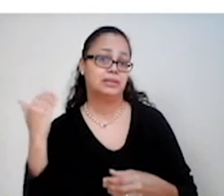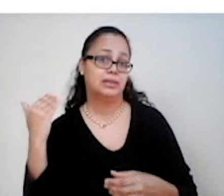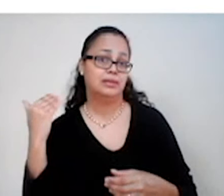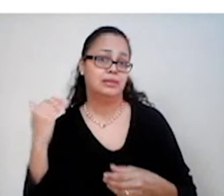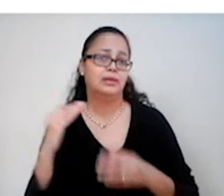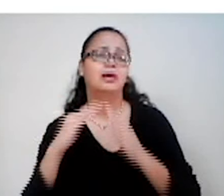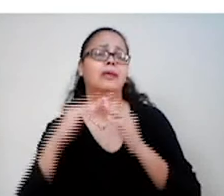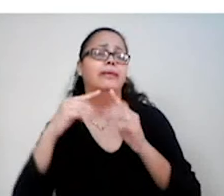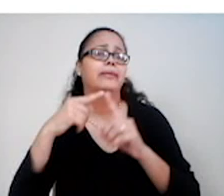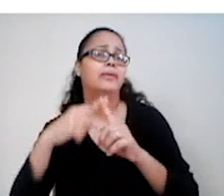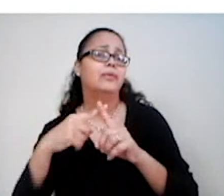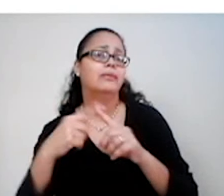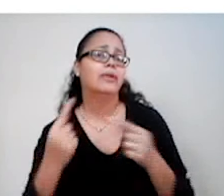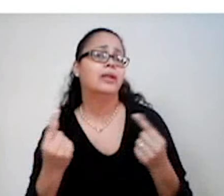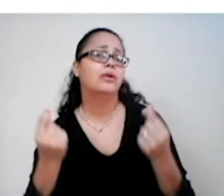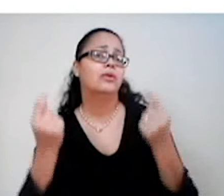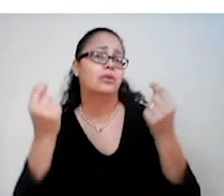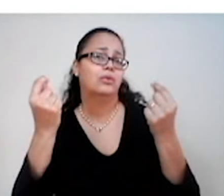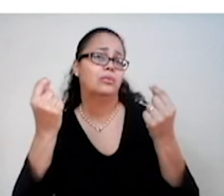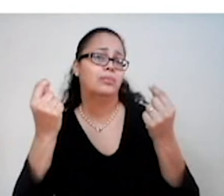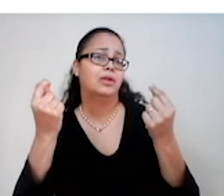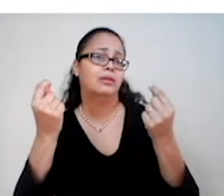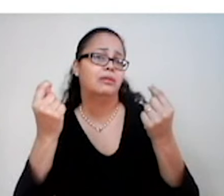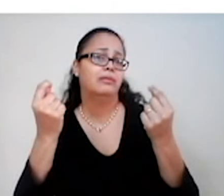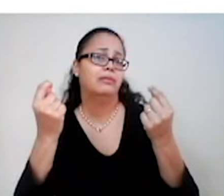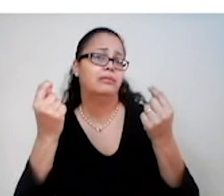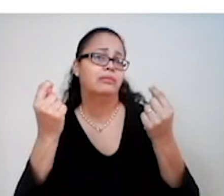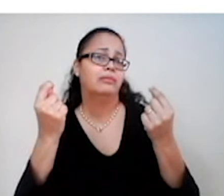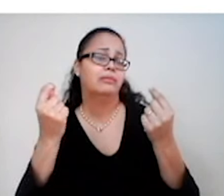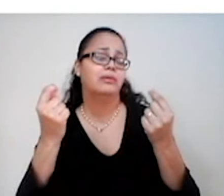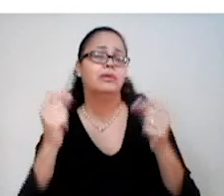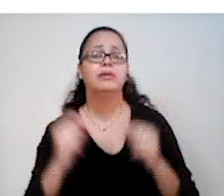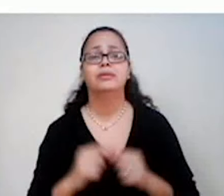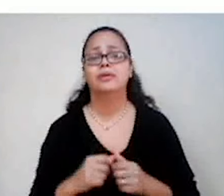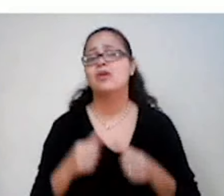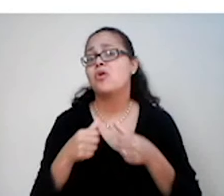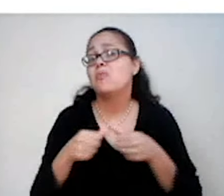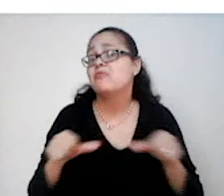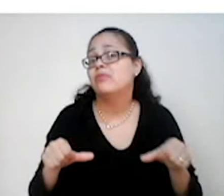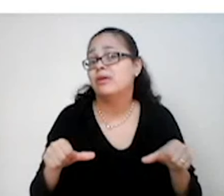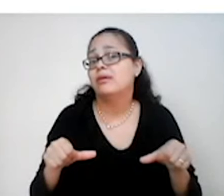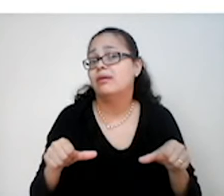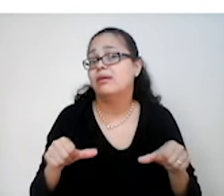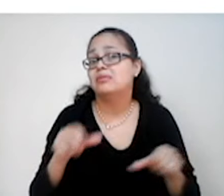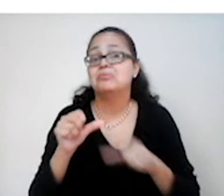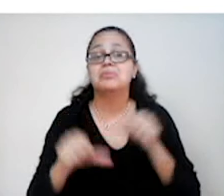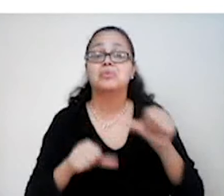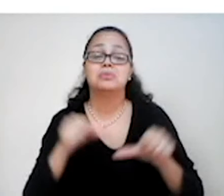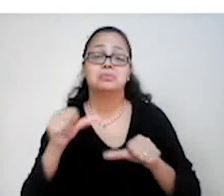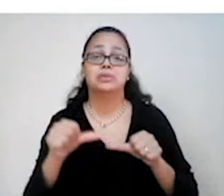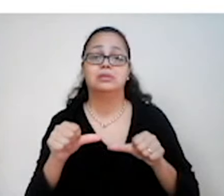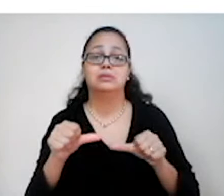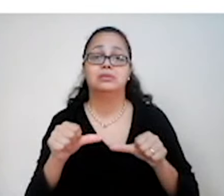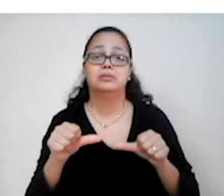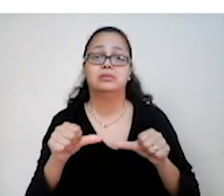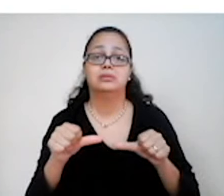E o clero e a nobreza? Como que ficaram diante de tantas mudanças, né? Embora, pessoal,